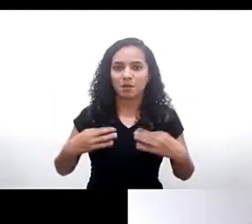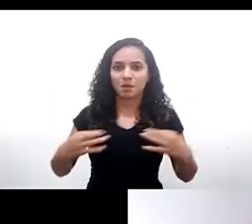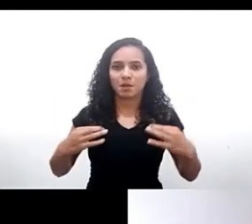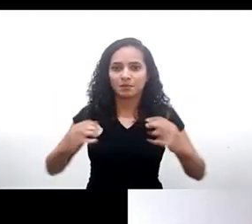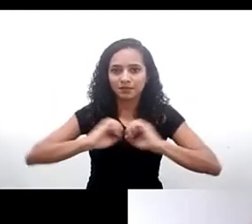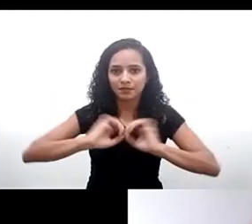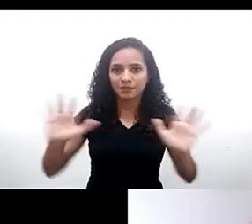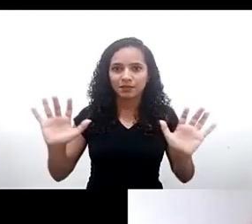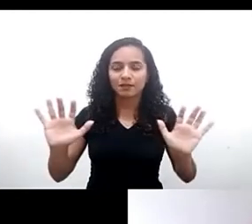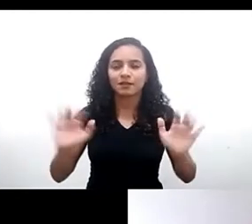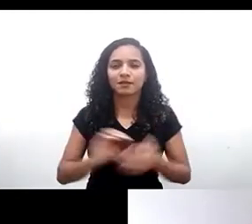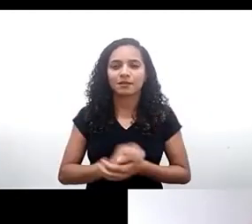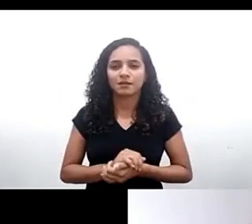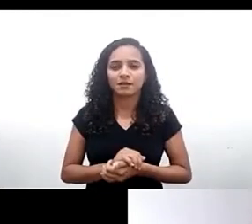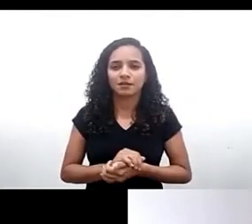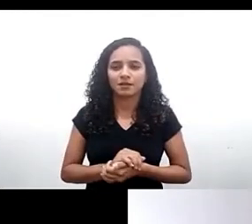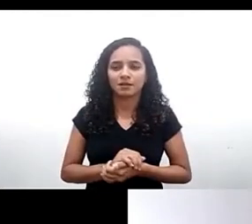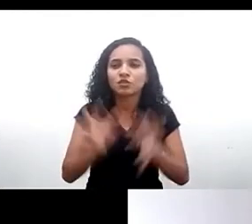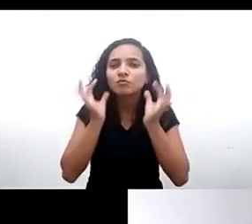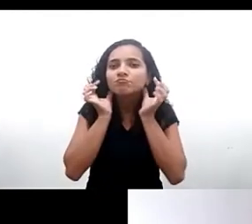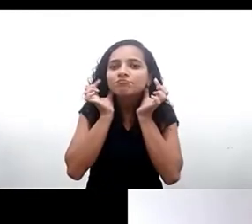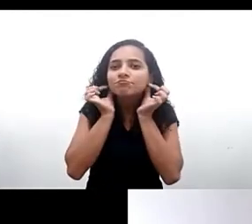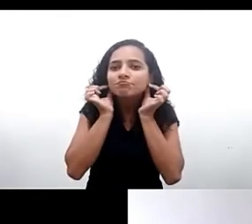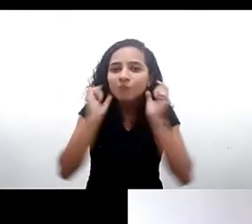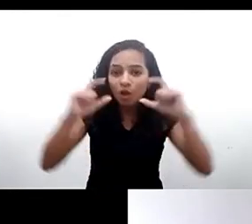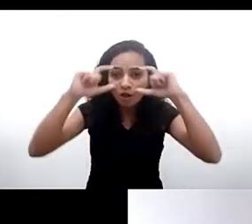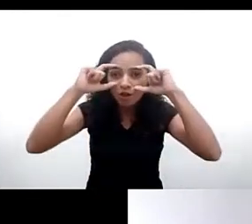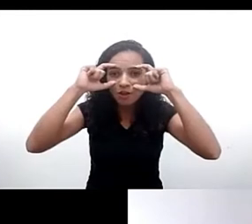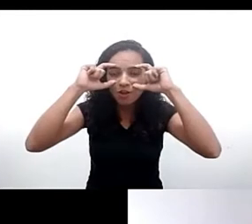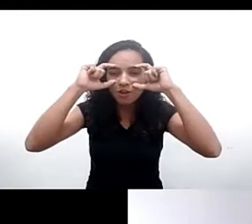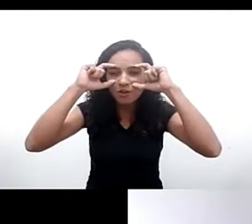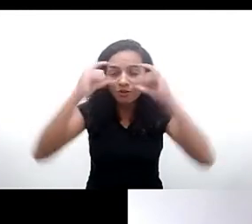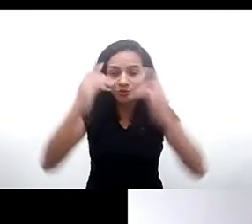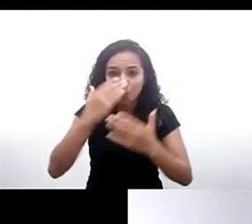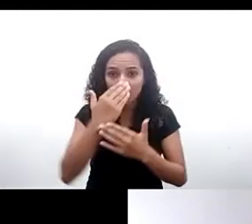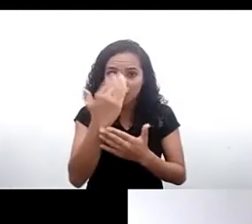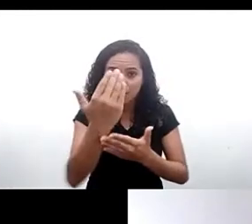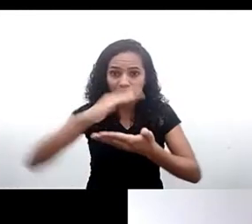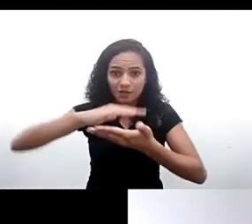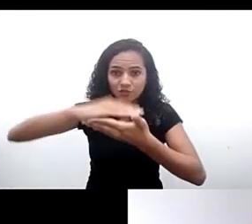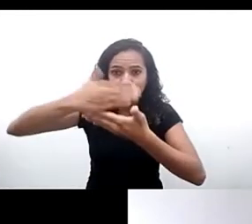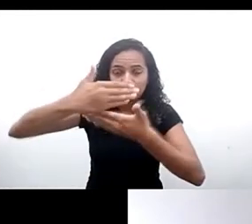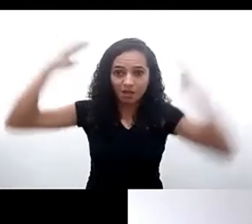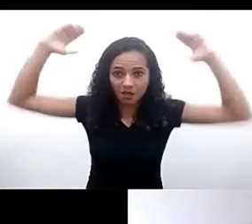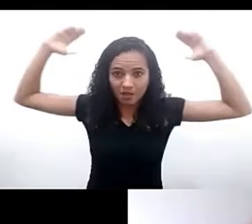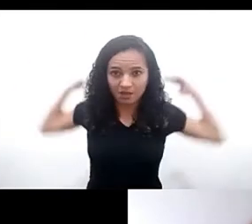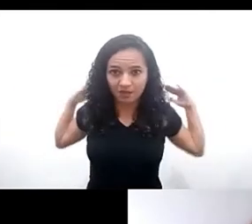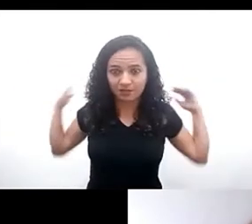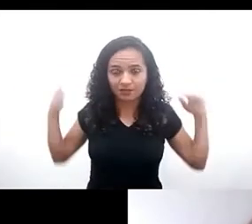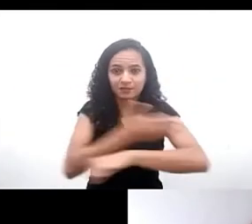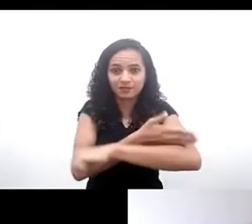estou com brincos com óculos estou diante do meu computador com uma parede branca atrás de mim